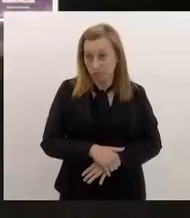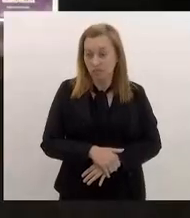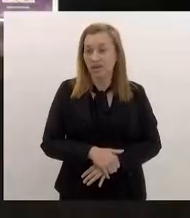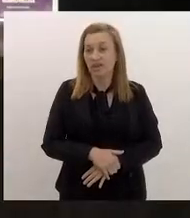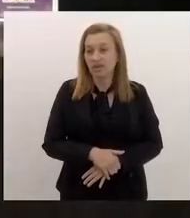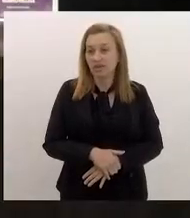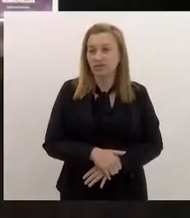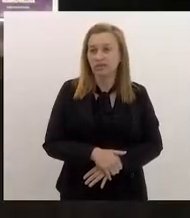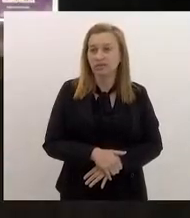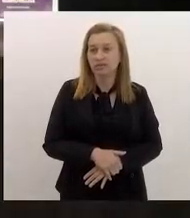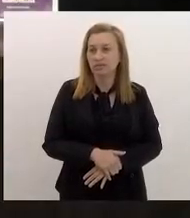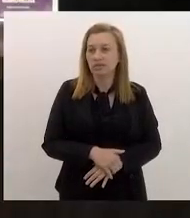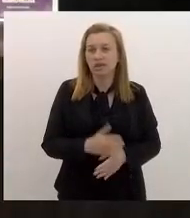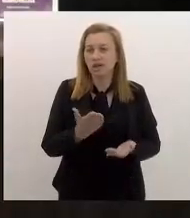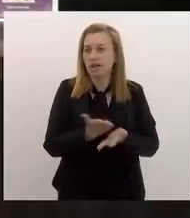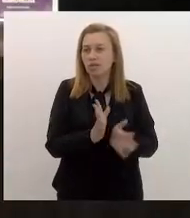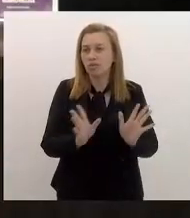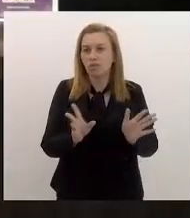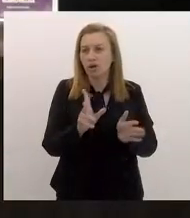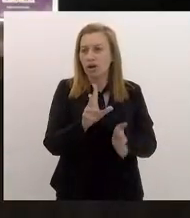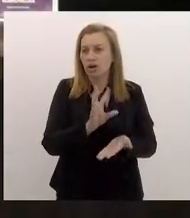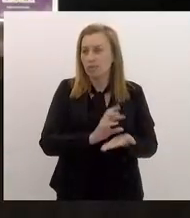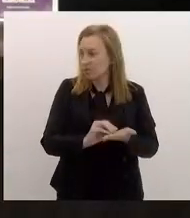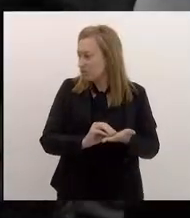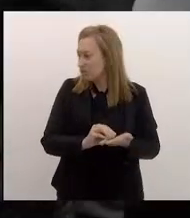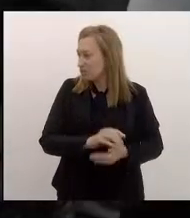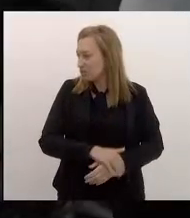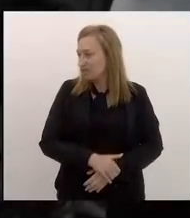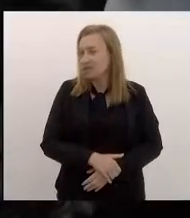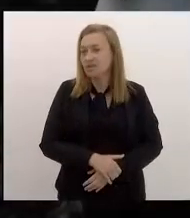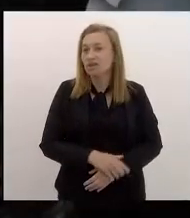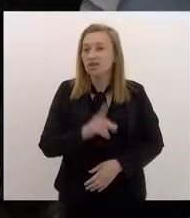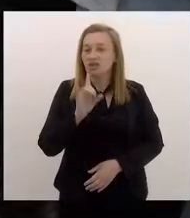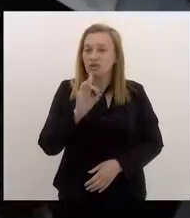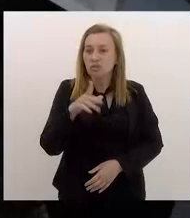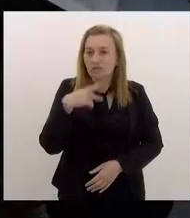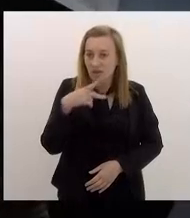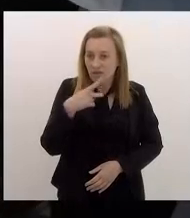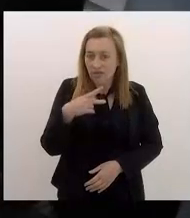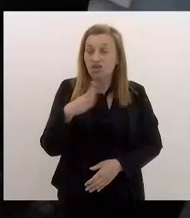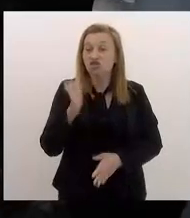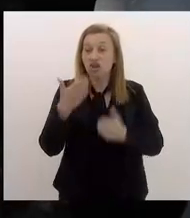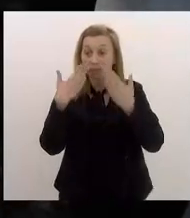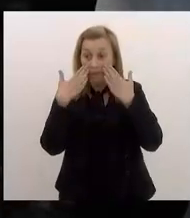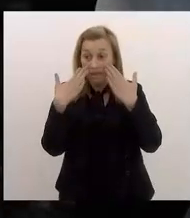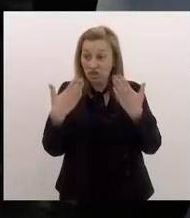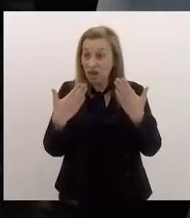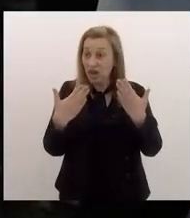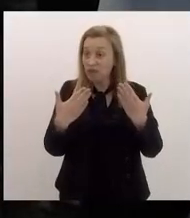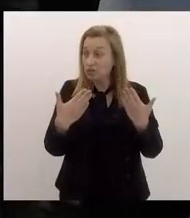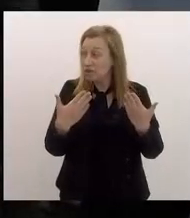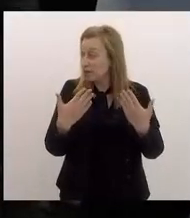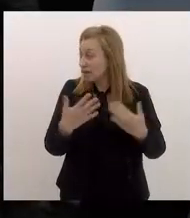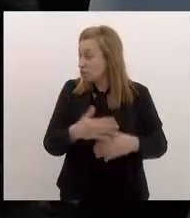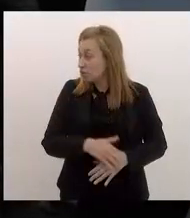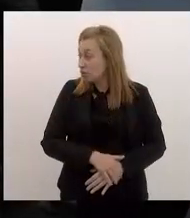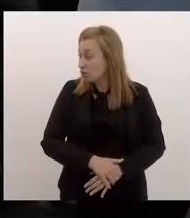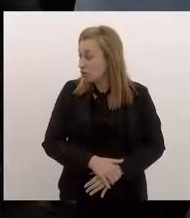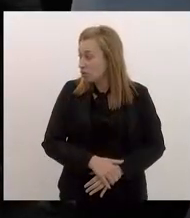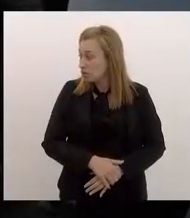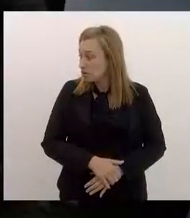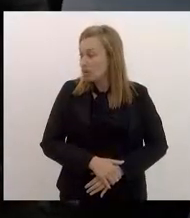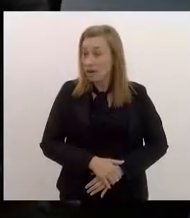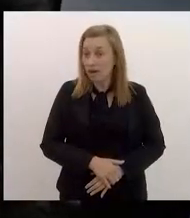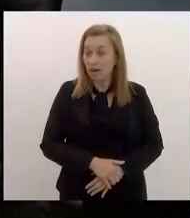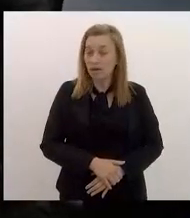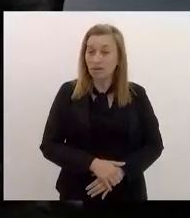A pauta já acabou. Presidente, só fazer uma ponderação que eu já apresentei, já tem anuência do presidente